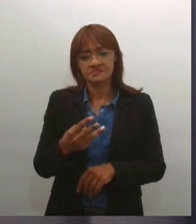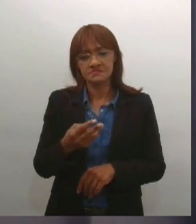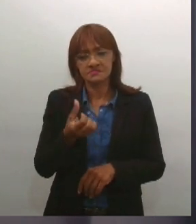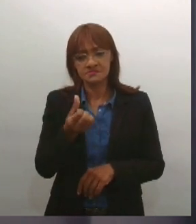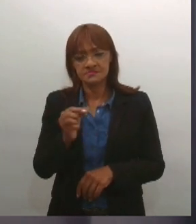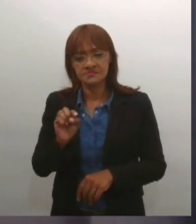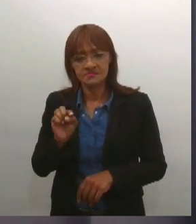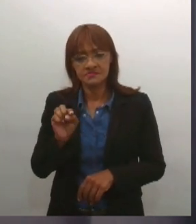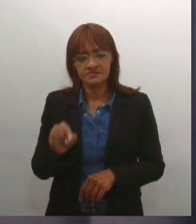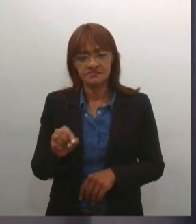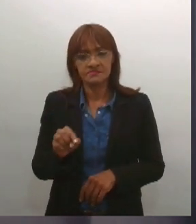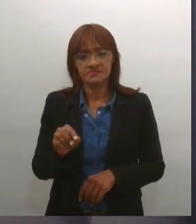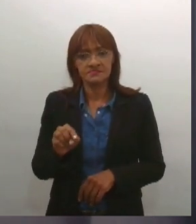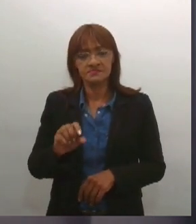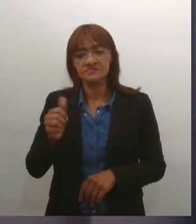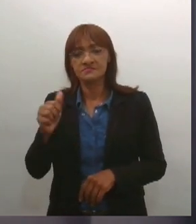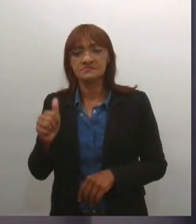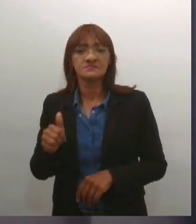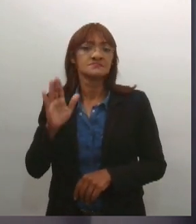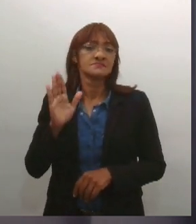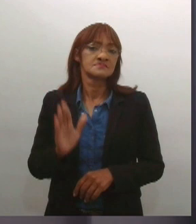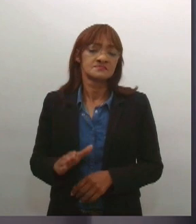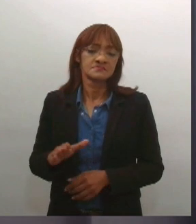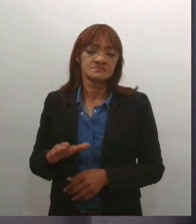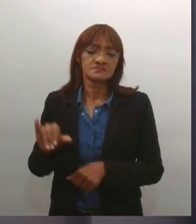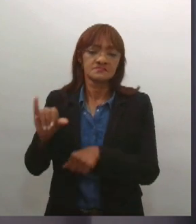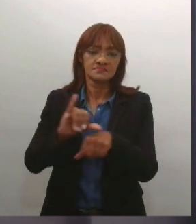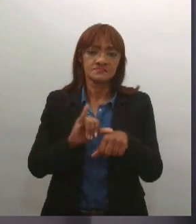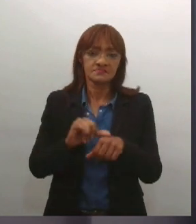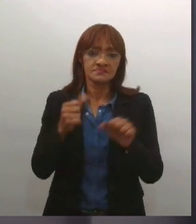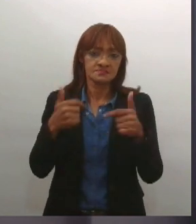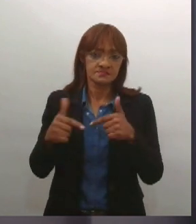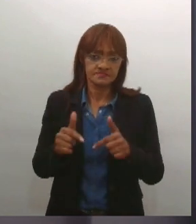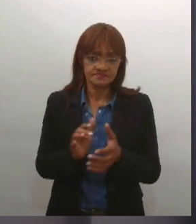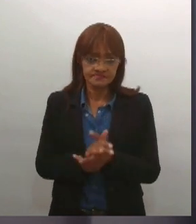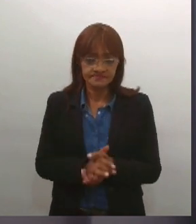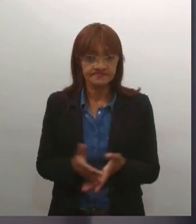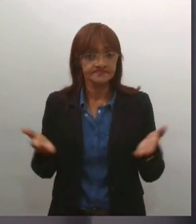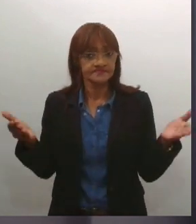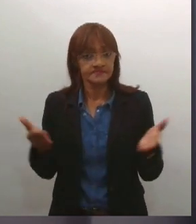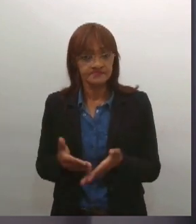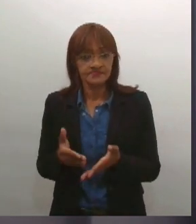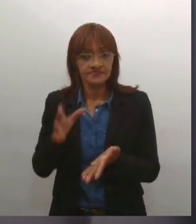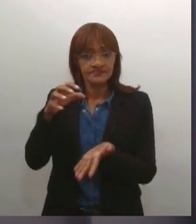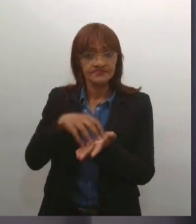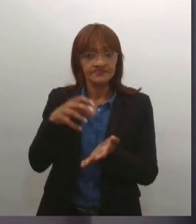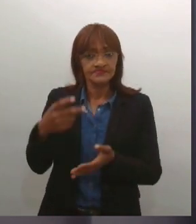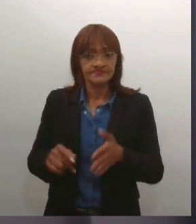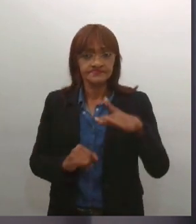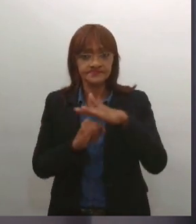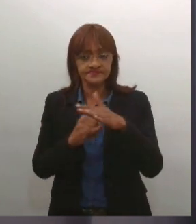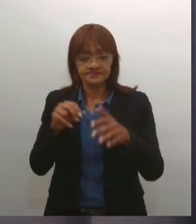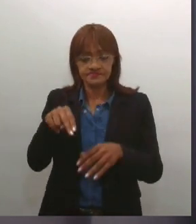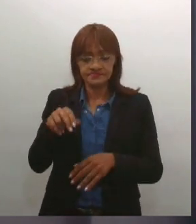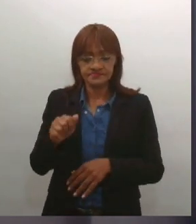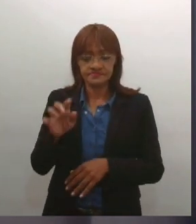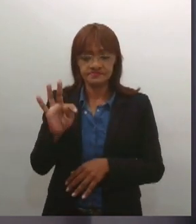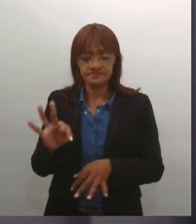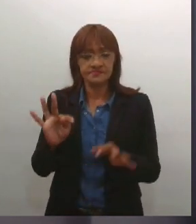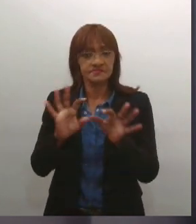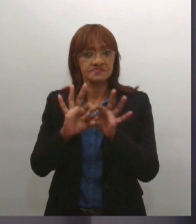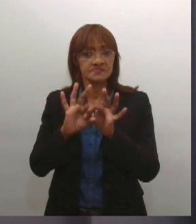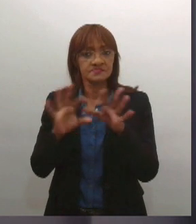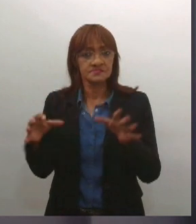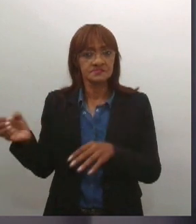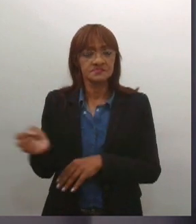postos de trabalho. Bem, por falar em emprego, o Núcleo de Apoio ao Trabalho, NAT, divulga a disponibilidade de novas vagas para